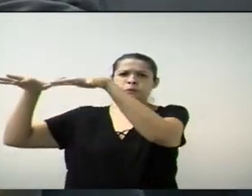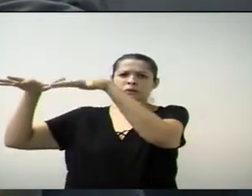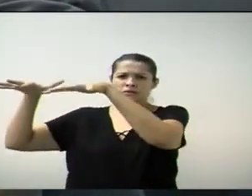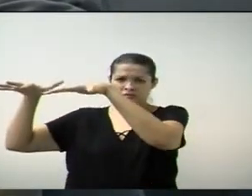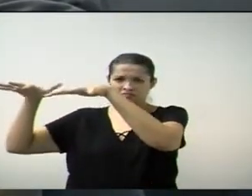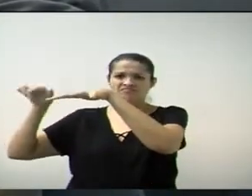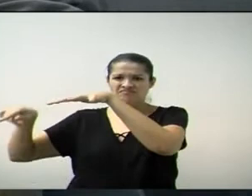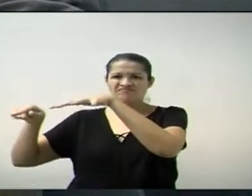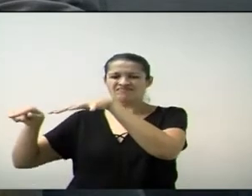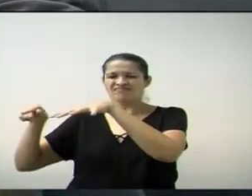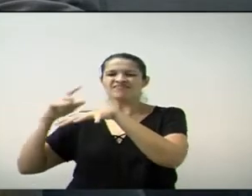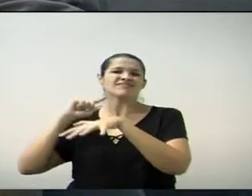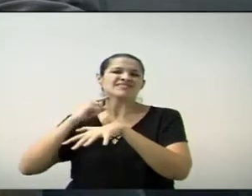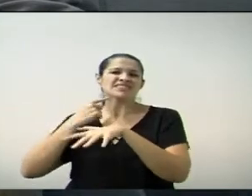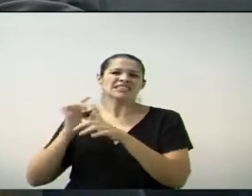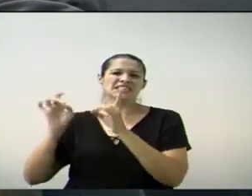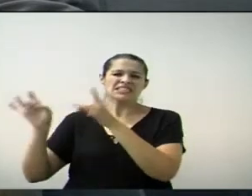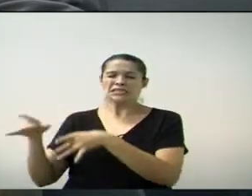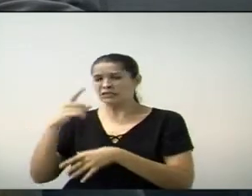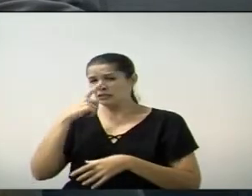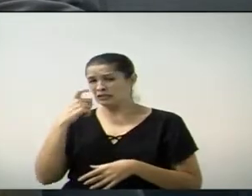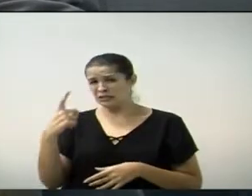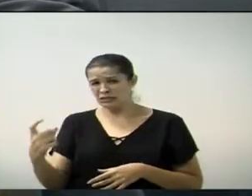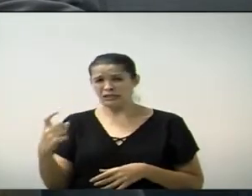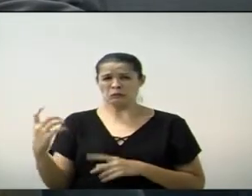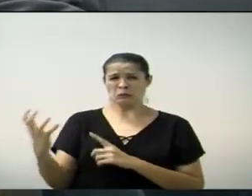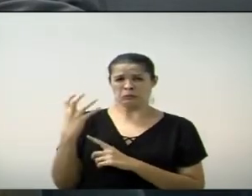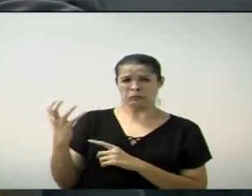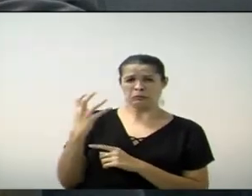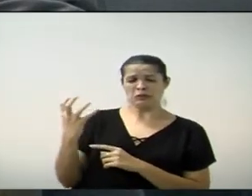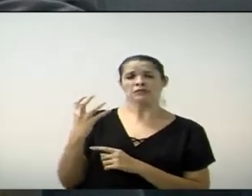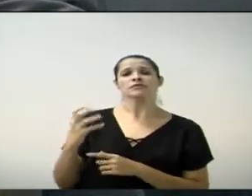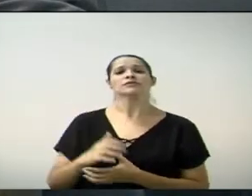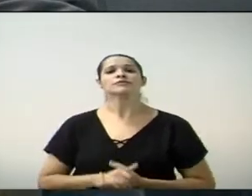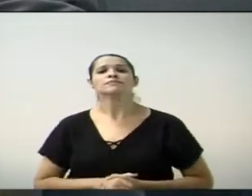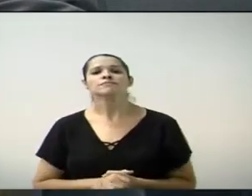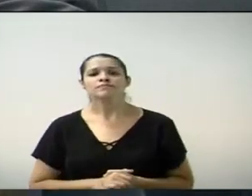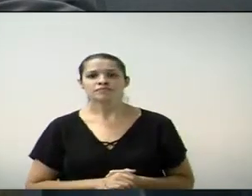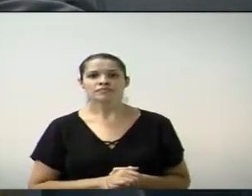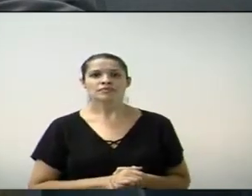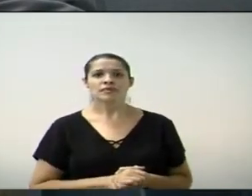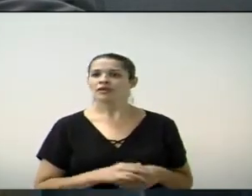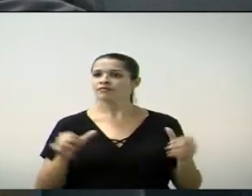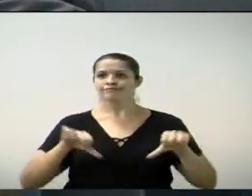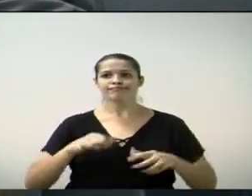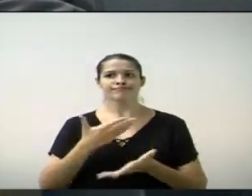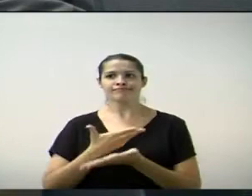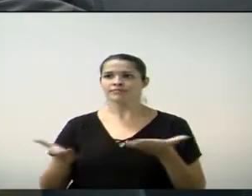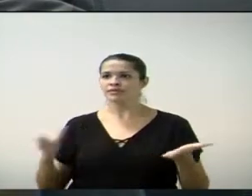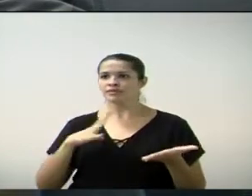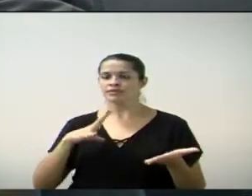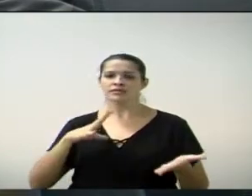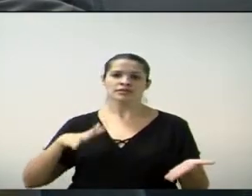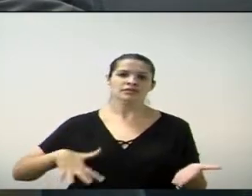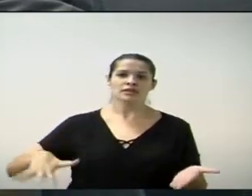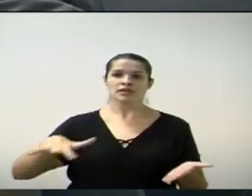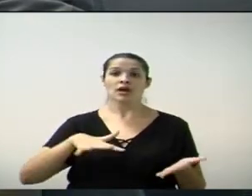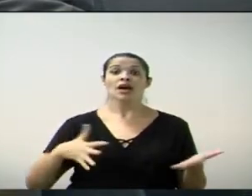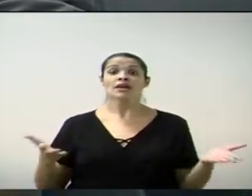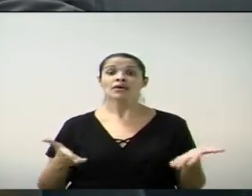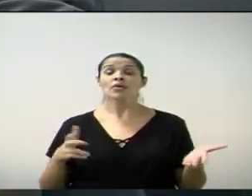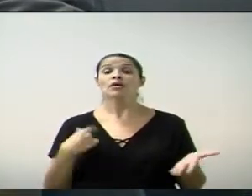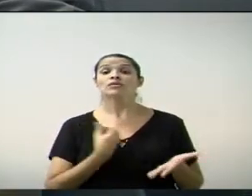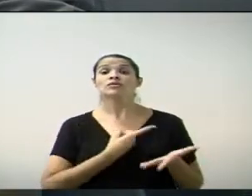montanha de entulho lá, trazendo mau cheiro, só trazendo prejuízos para a cidade. E no plano de gerenciamento,